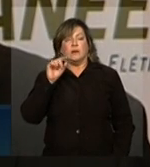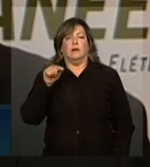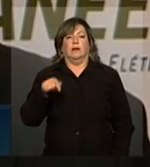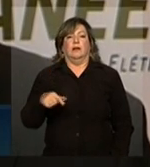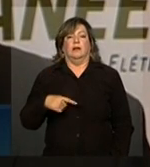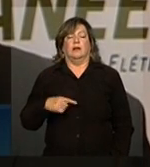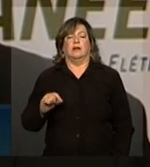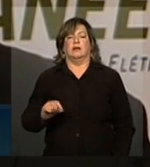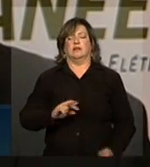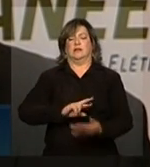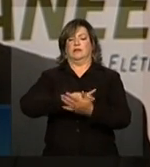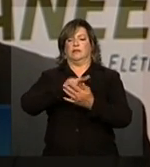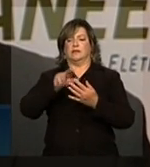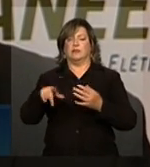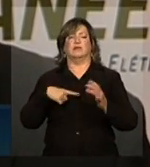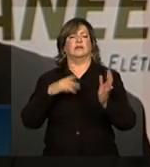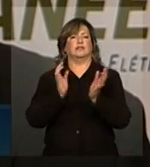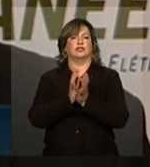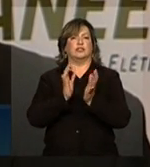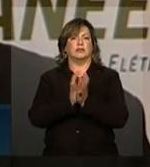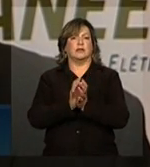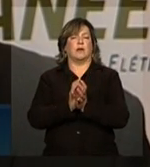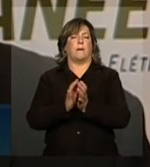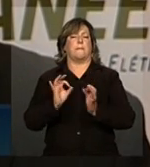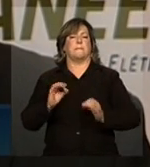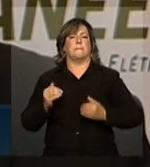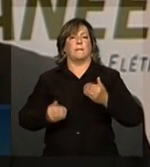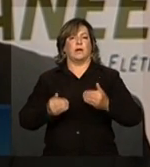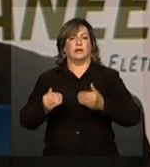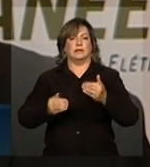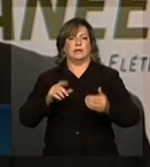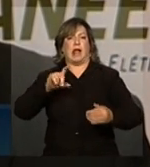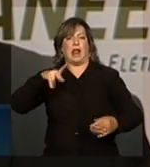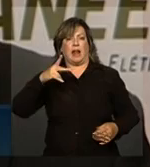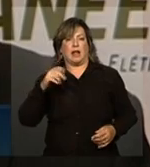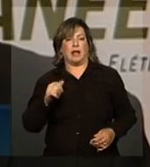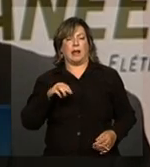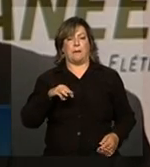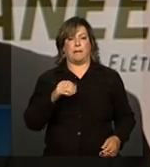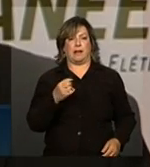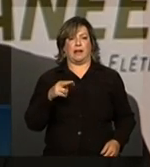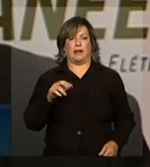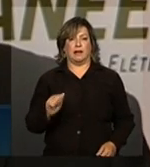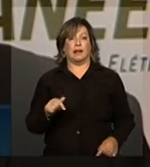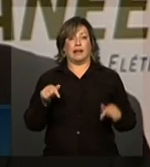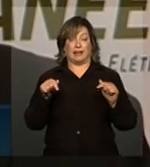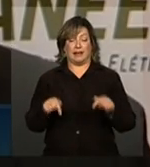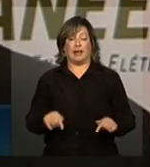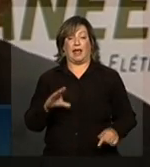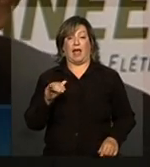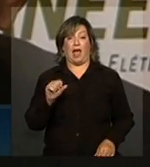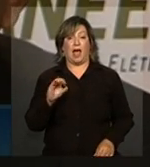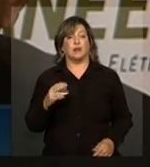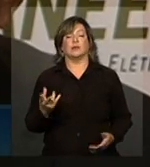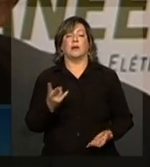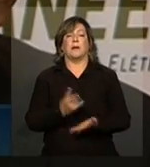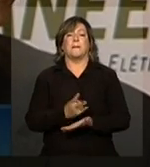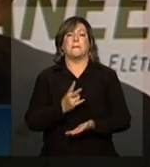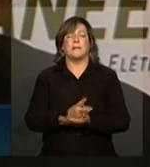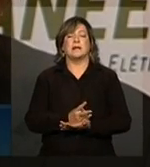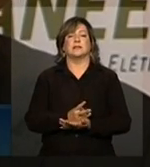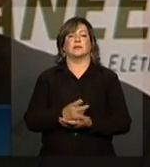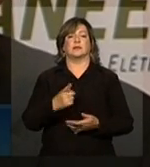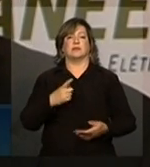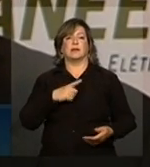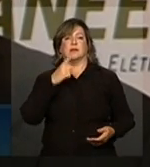complexidade maior de gestão do processo de implantação das linhas do Madeira, nesse caso, mesmo que tivesse saído os